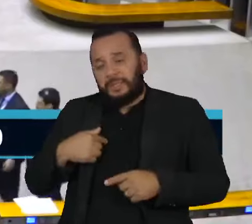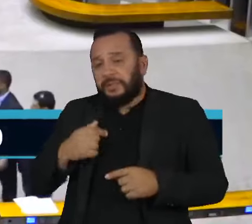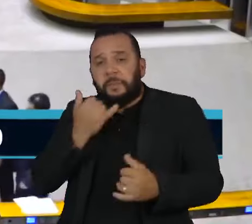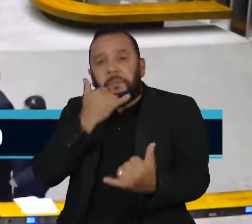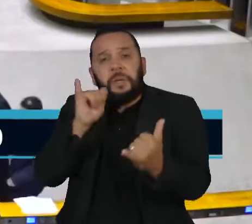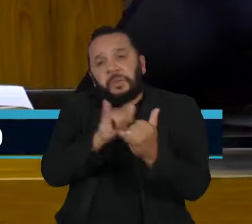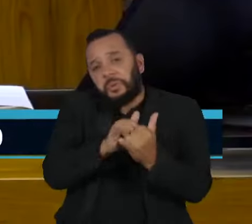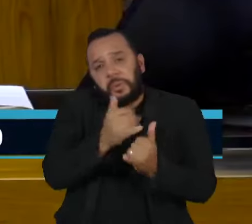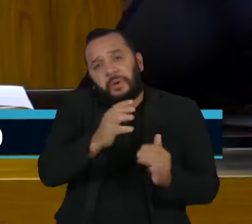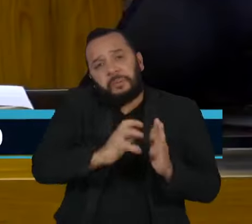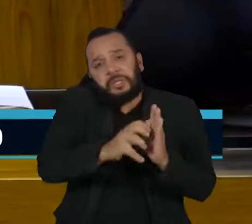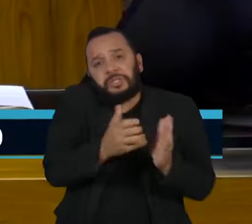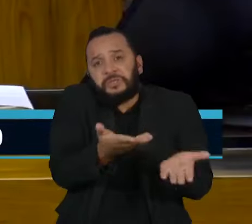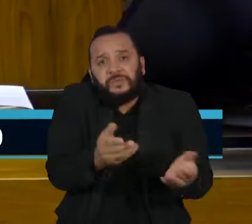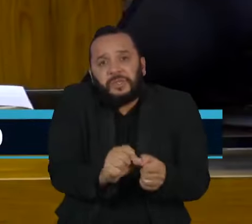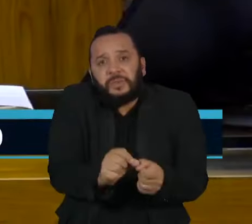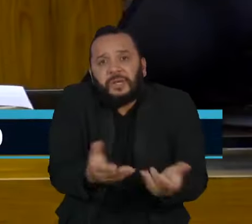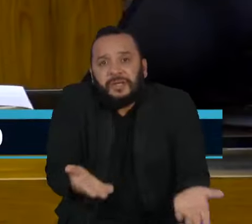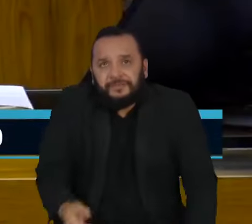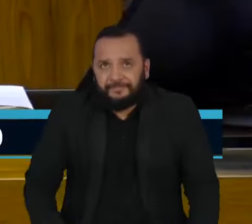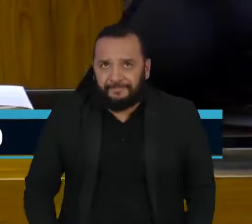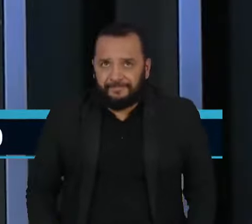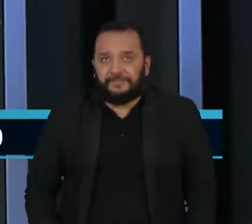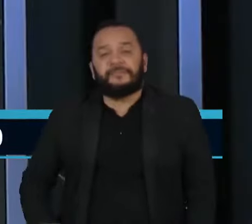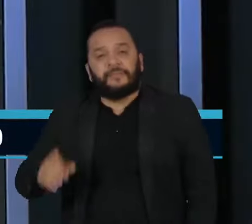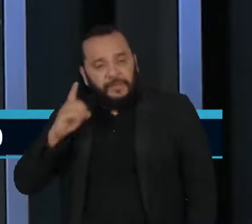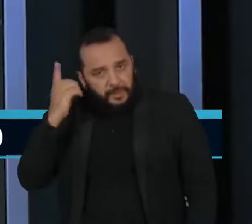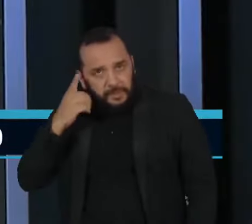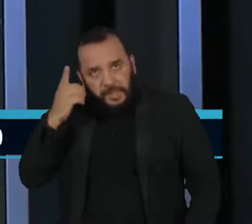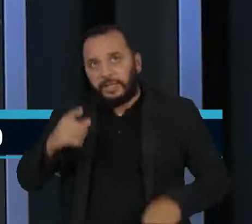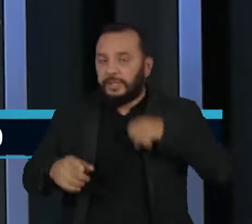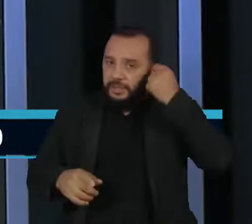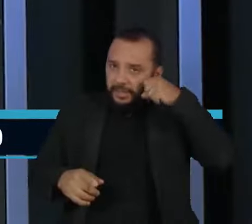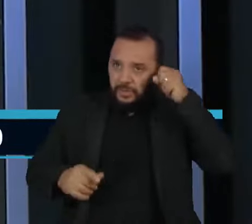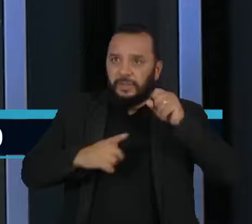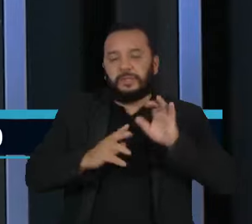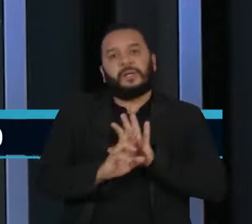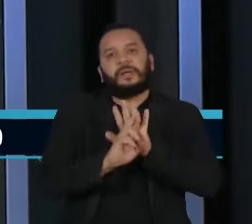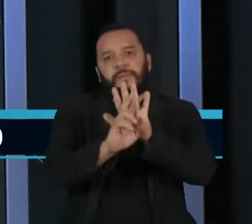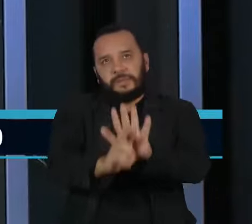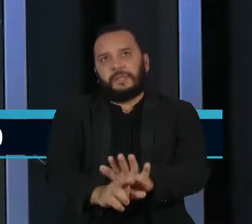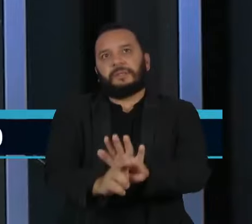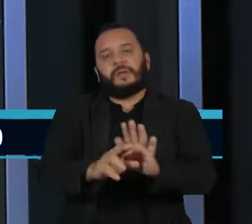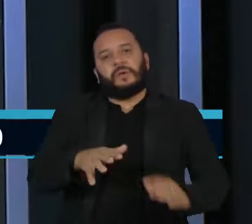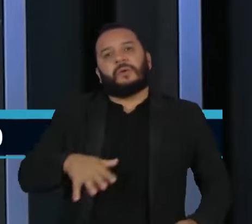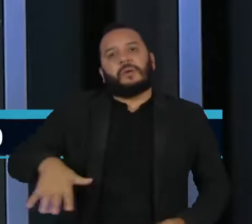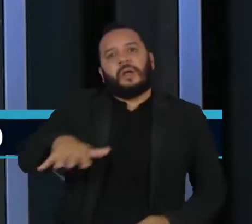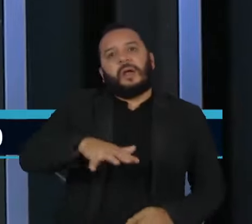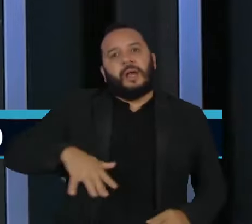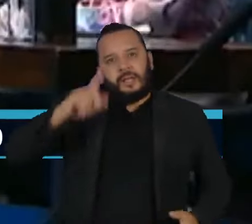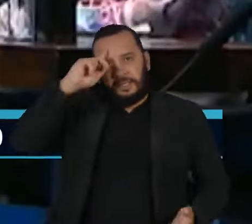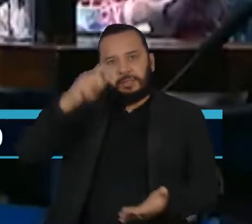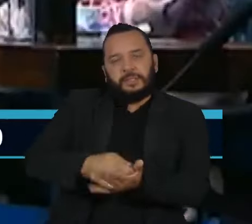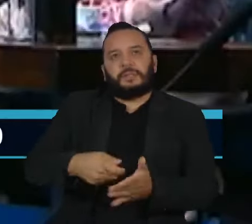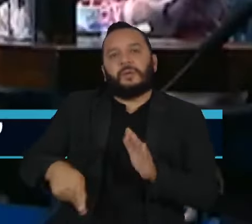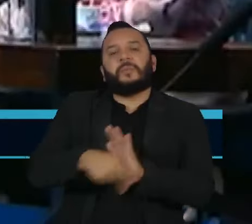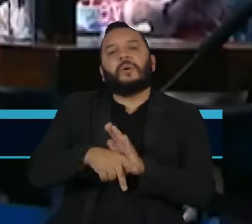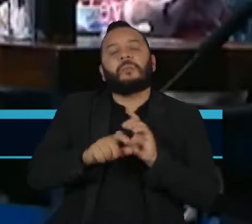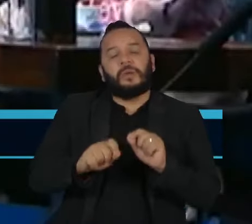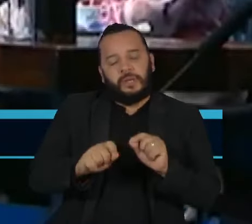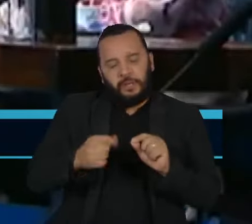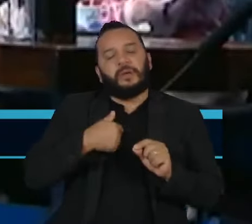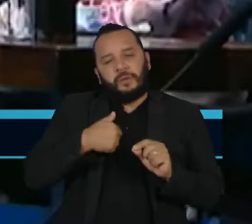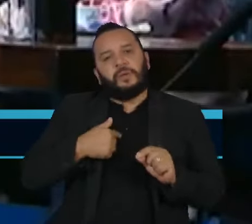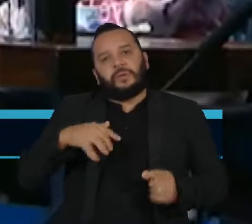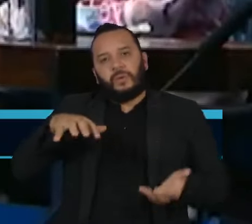Apesar de minoria, as deputadas e senadoras contam com representação nos espaços de decisão do Congresso, por meio das